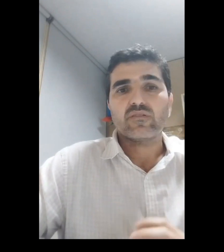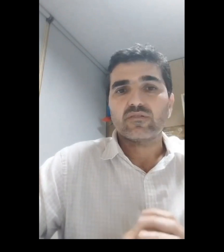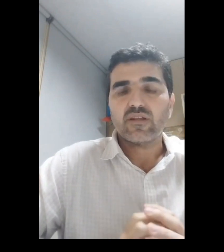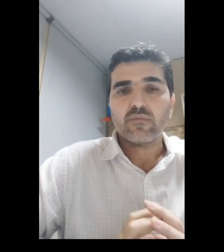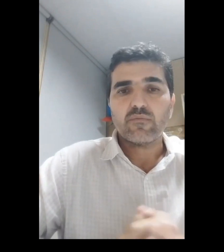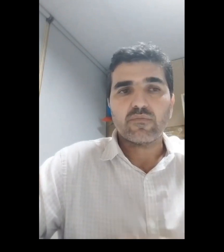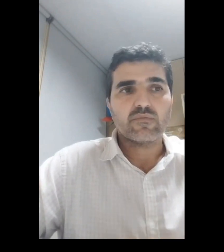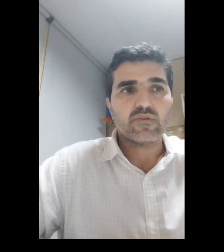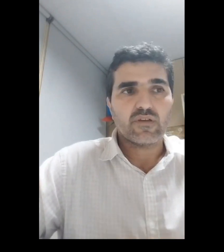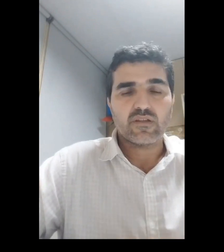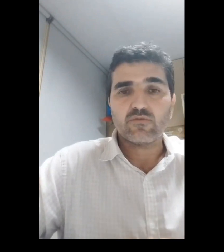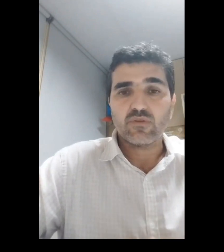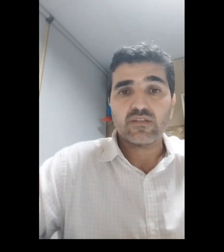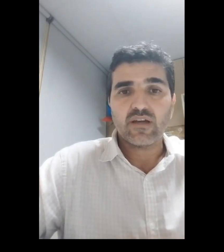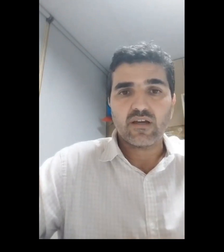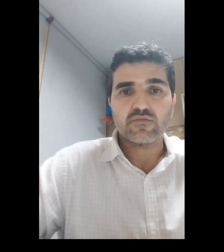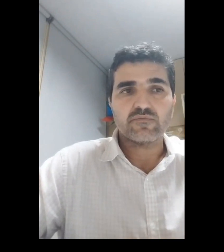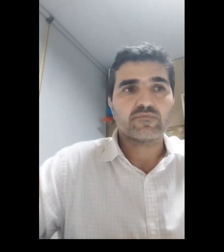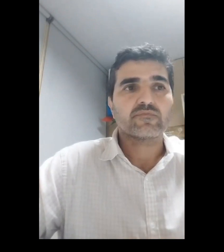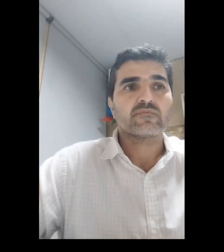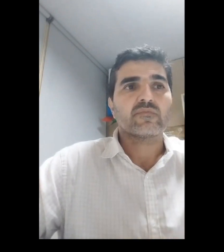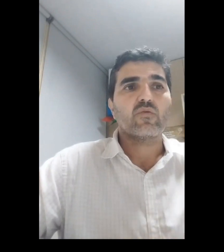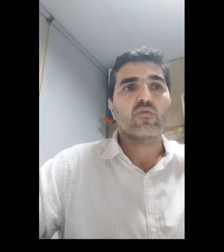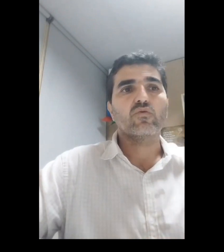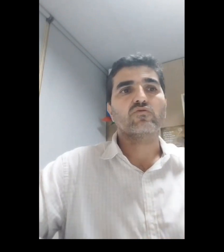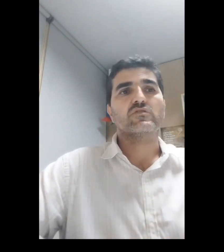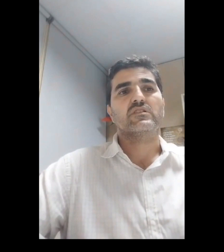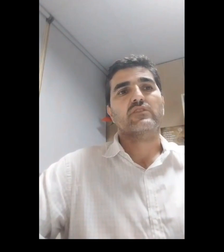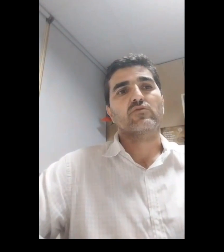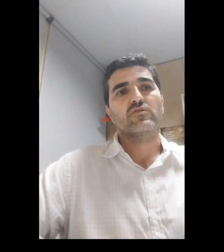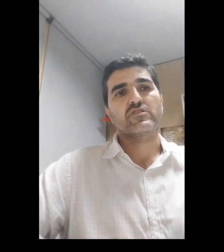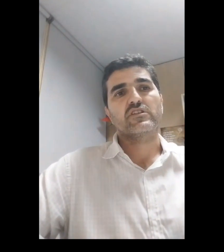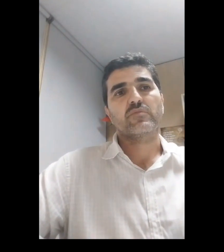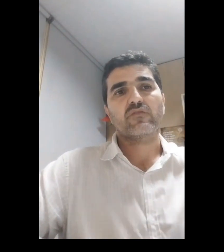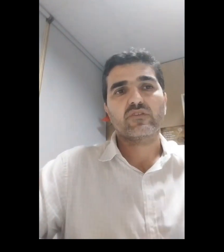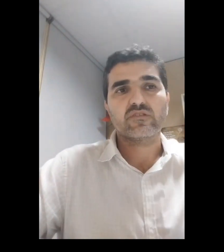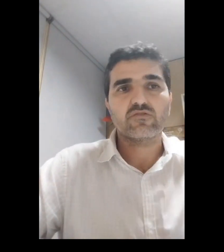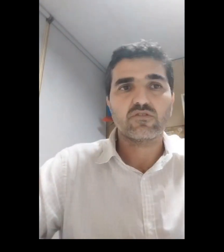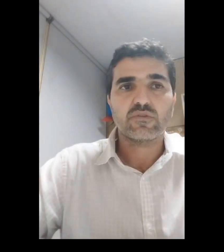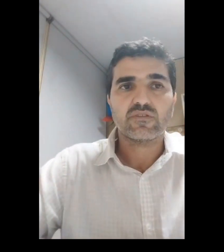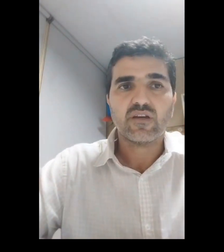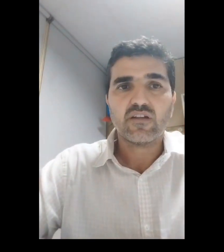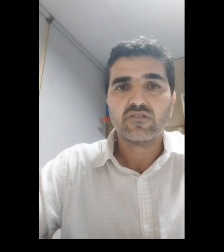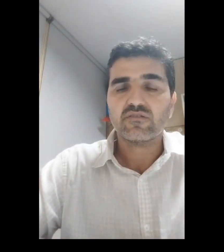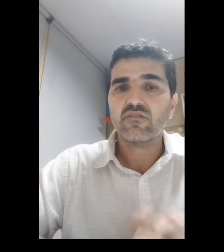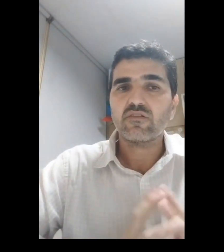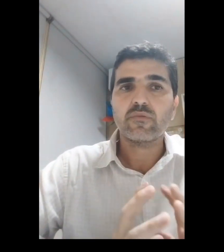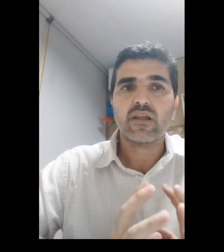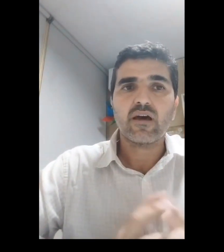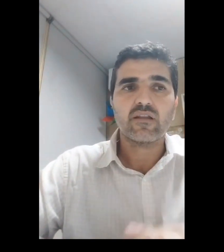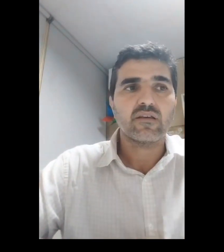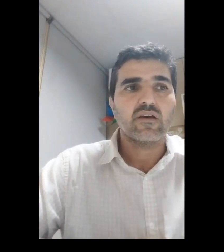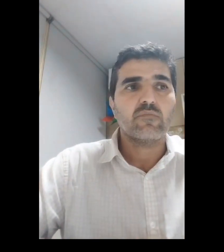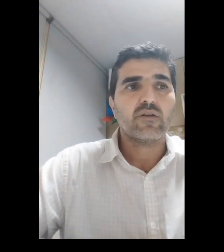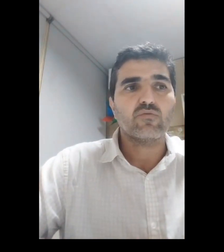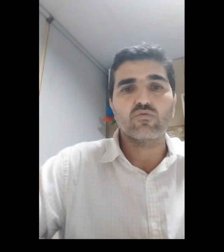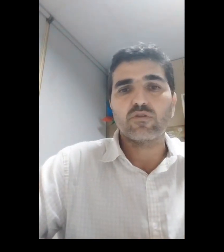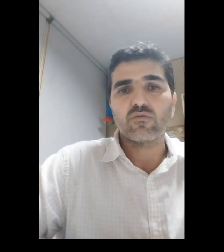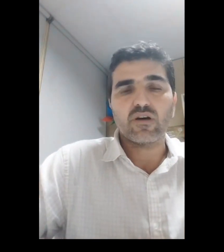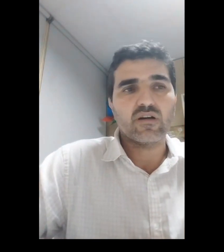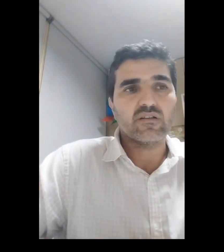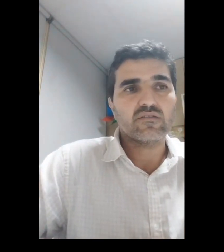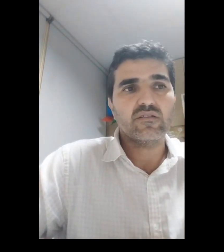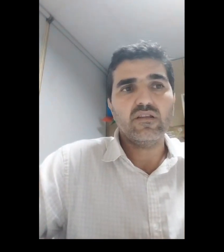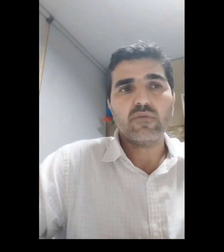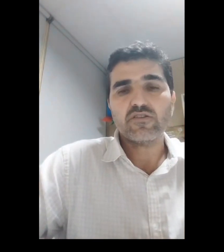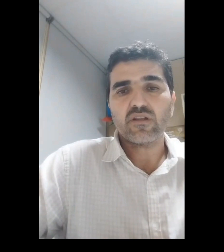extrema naturalidade. O uso de tecnologias para fazer suas mensagens reverberarem para um